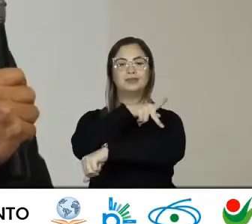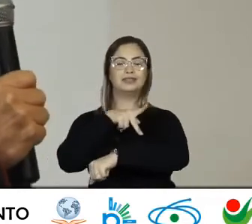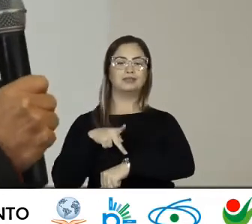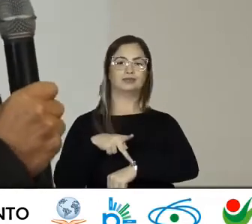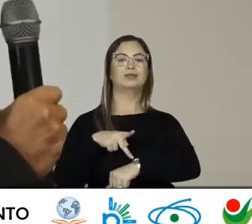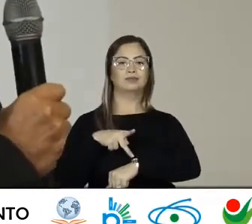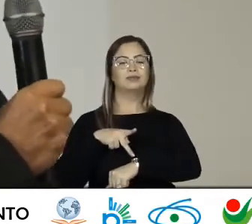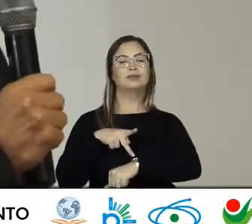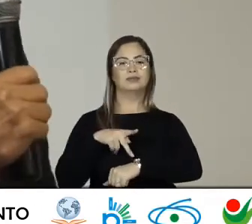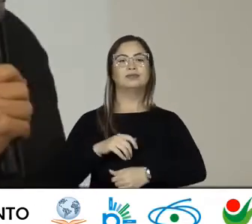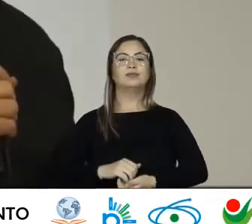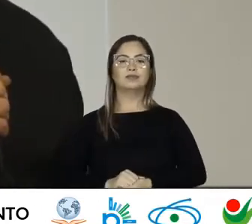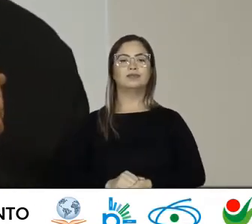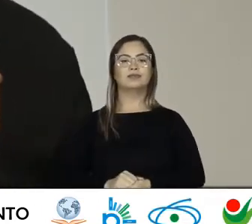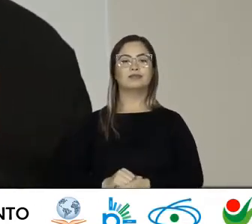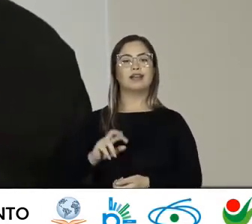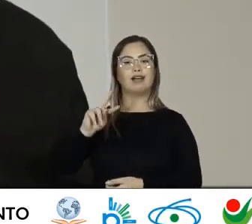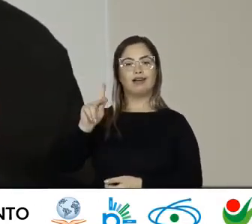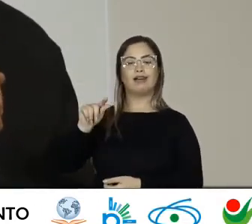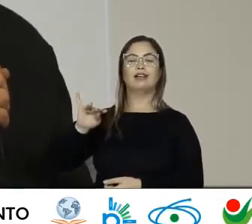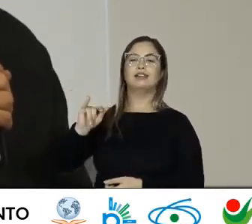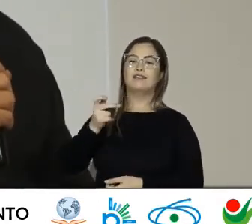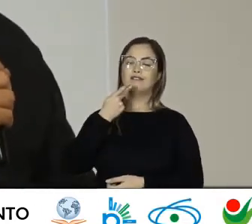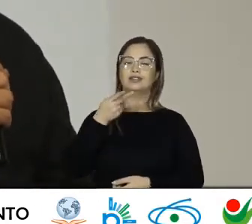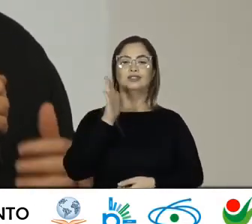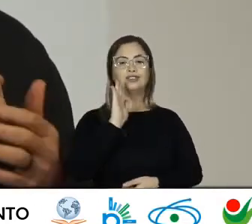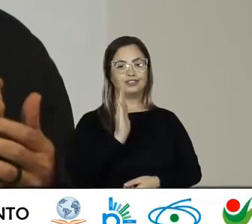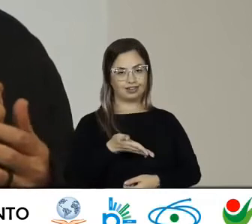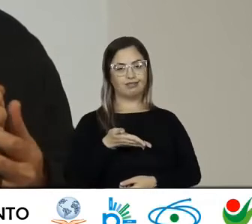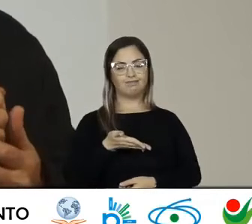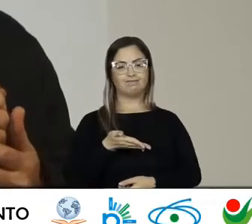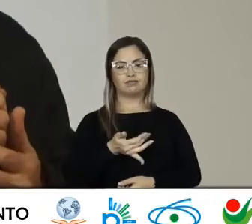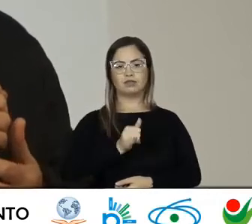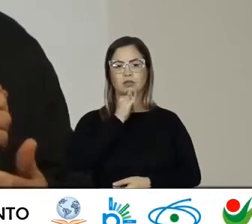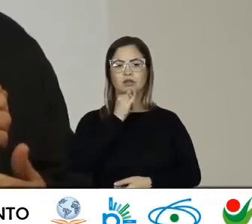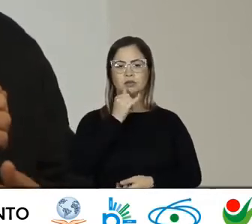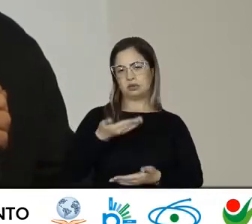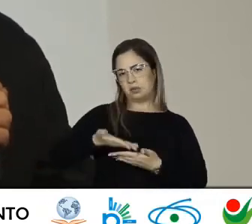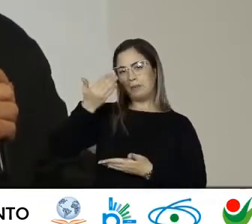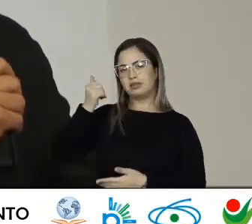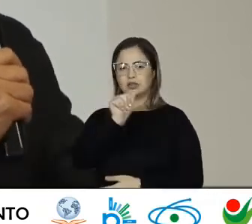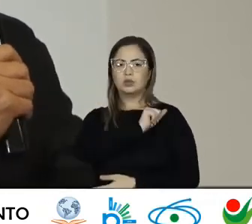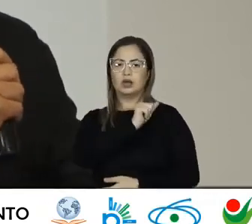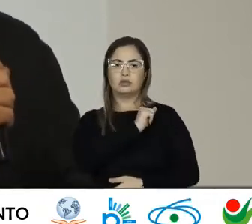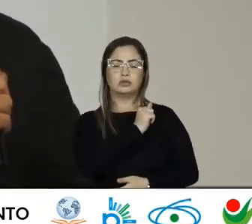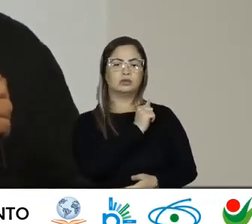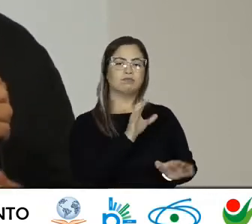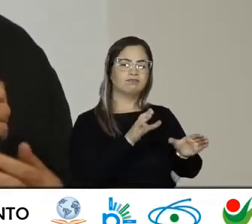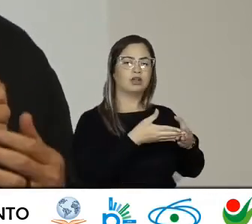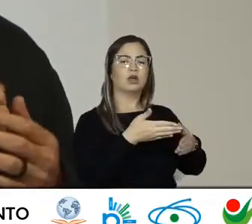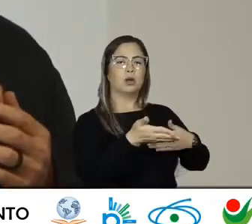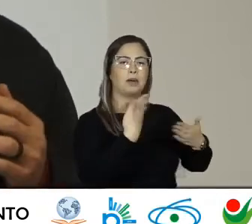Como a Cátia Anunciou Foi uma demanda Que os próprios Dicentes Trouxeram ao colegiado